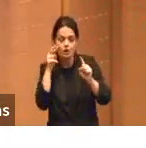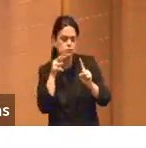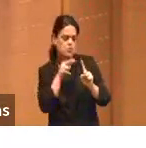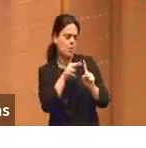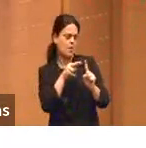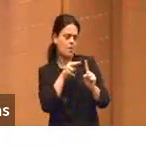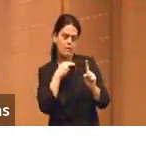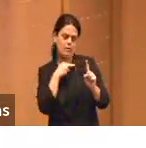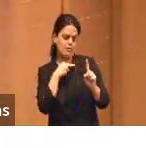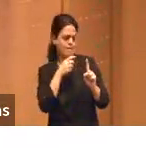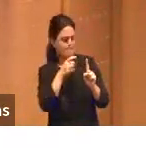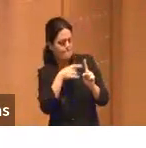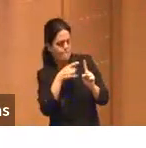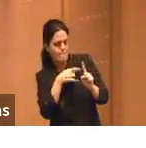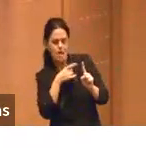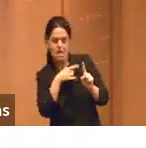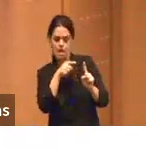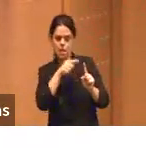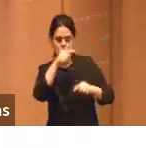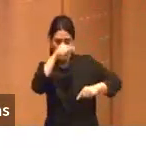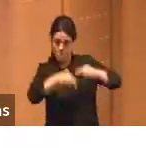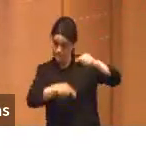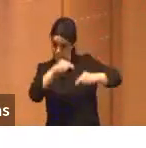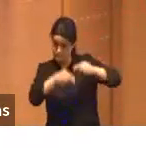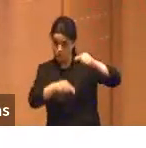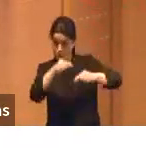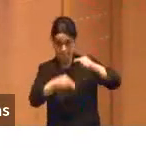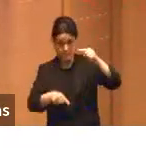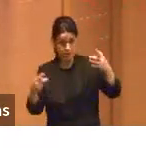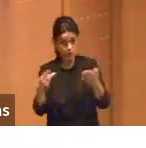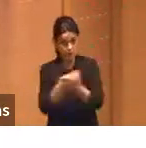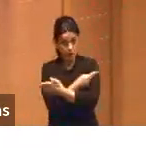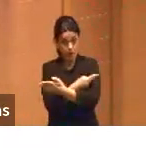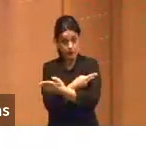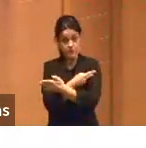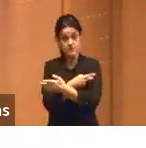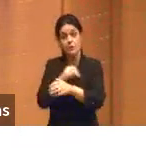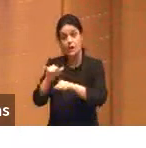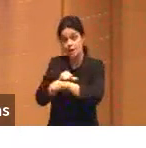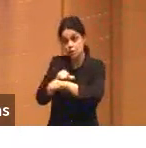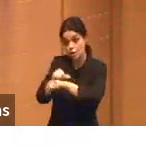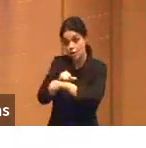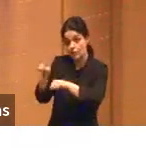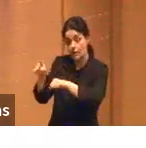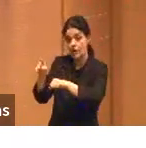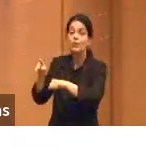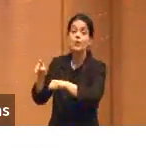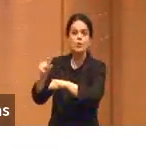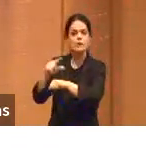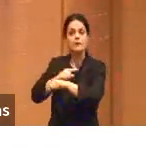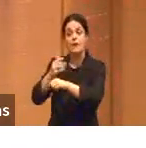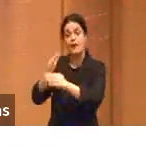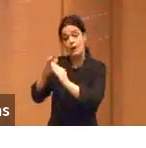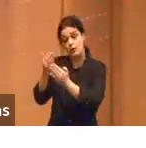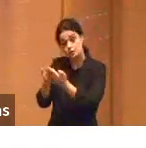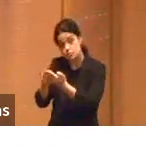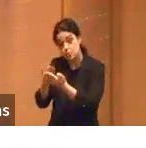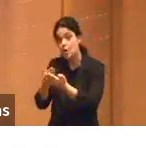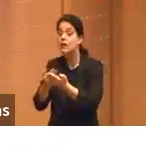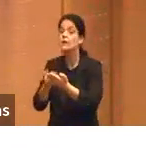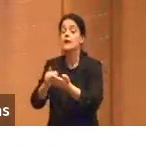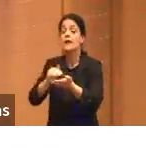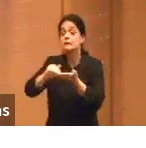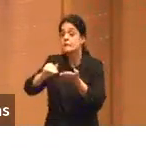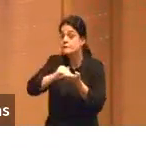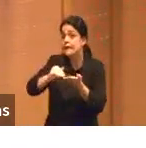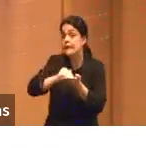deve ser proibido, que é o que aconteceu, por exemplo, na escola de Nova York, a Secretaria Municipal proibiu, depois desproibiu,